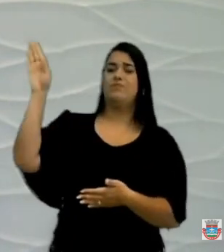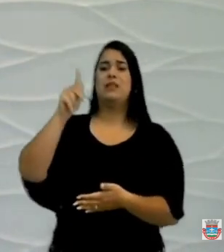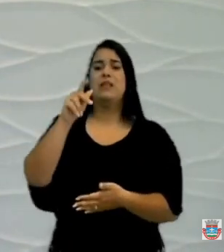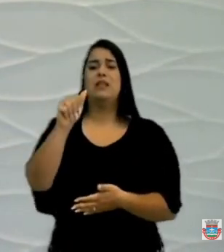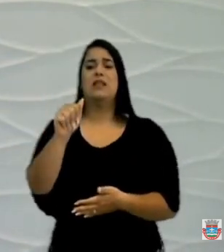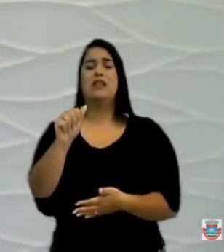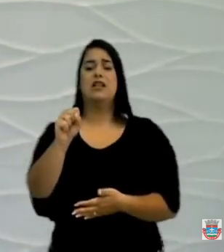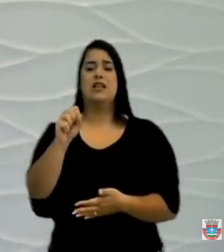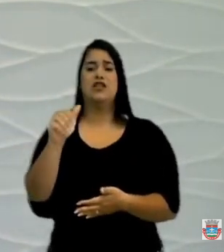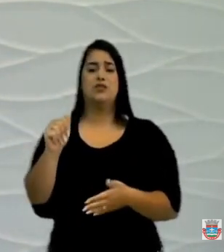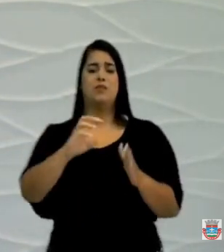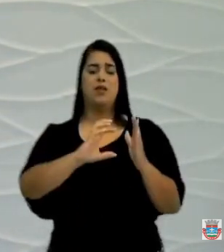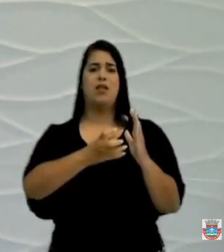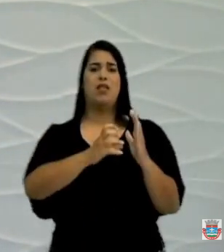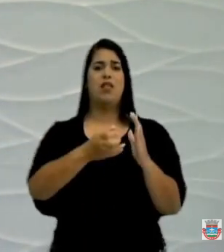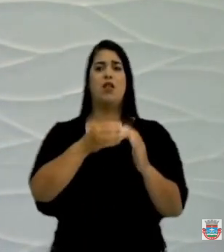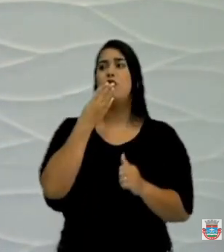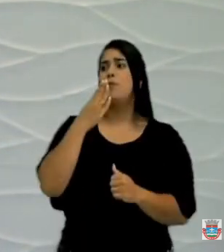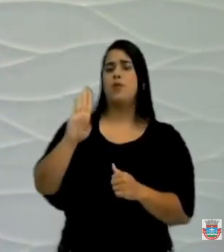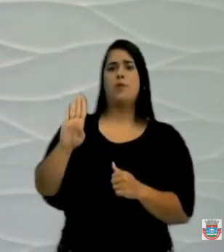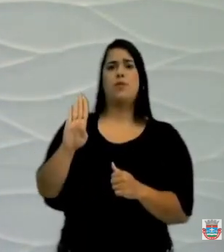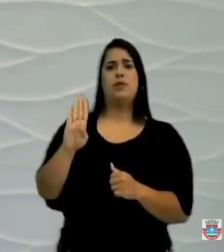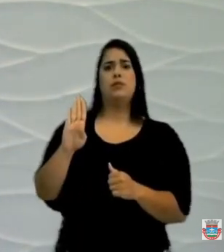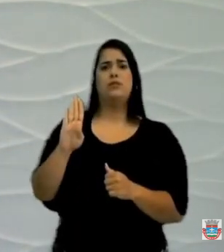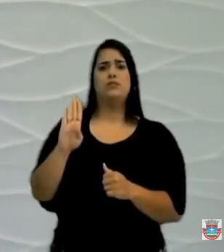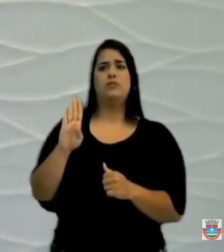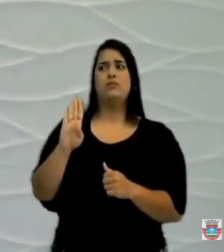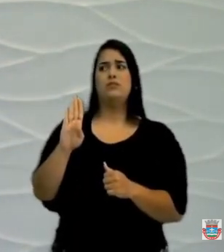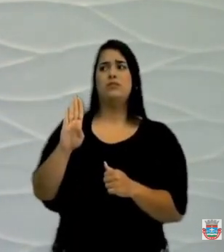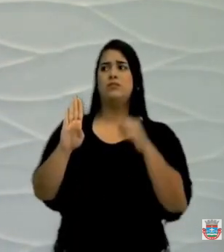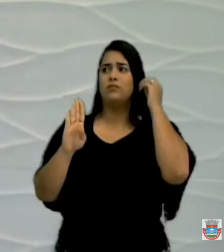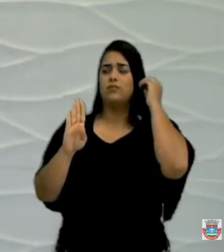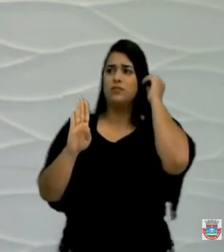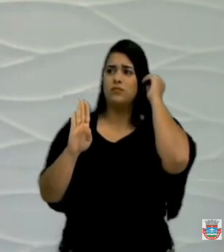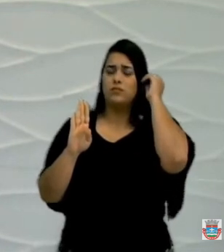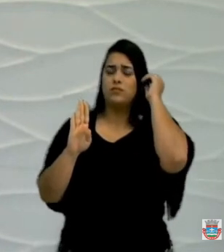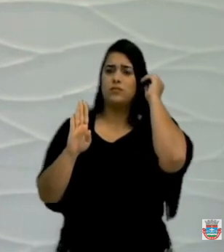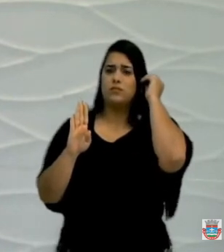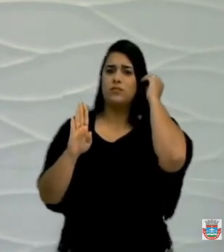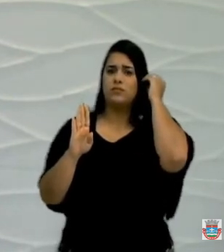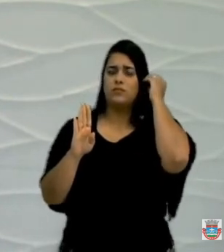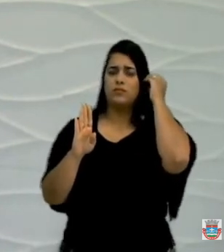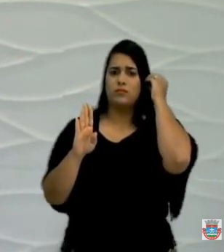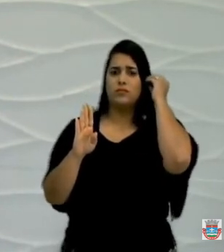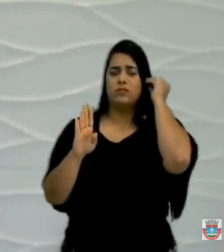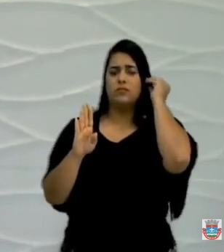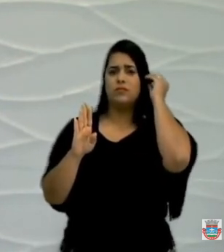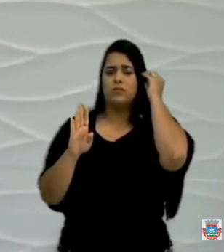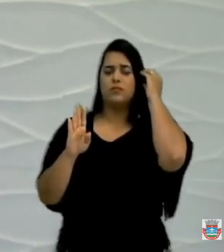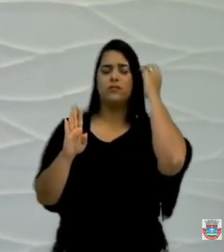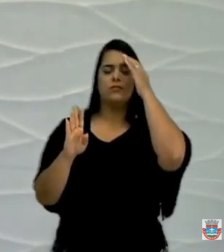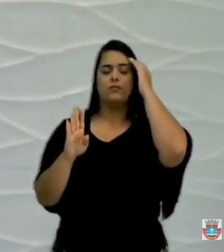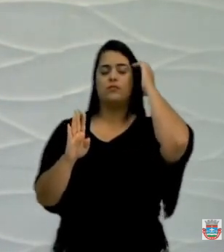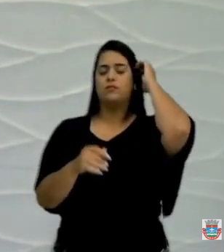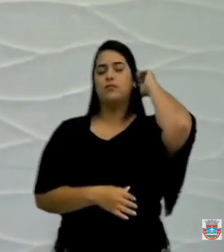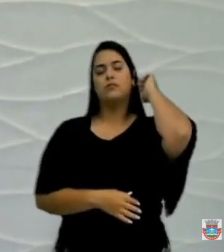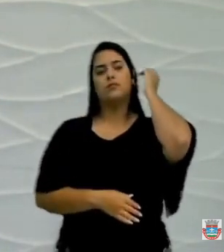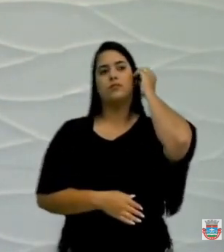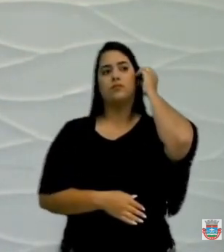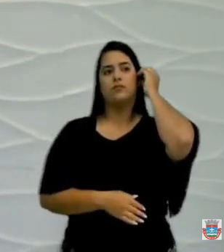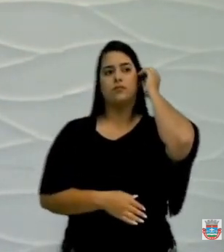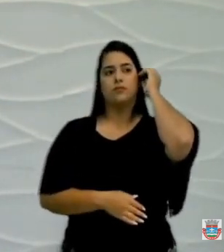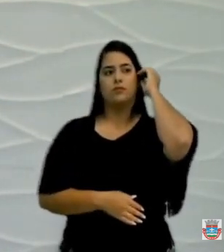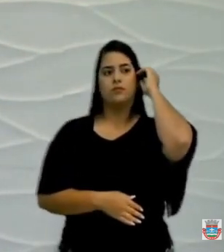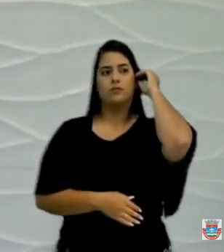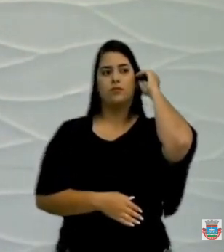E foi uma grita, foi uma promessa de campanha da governadora Raquel Lira que ia resolver essa questão da compesa, que até agora não resolveu. A gente tem que